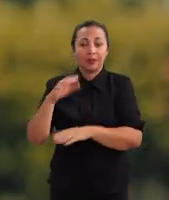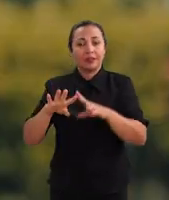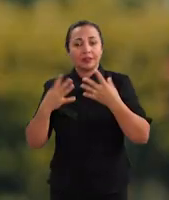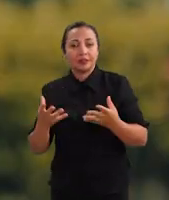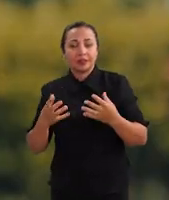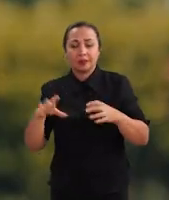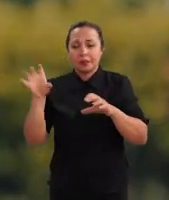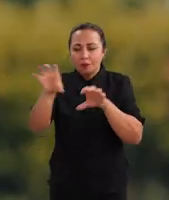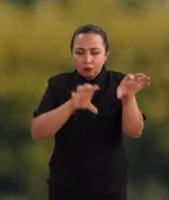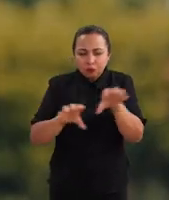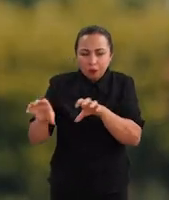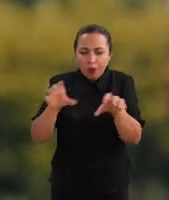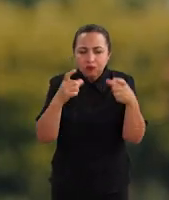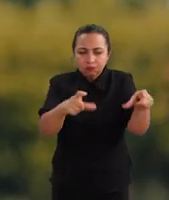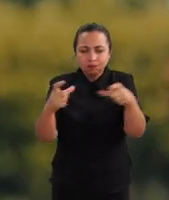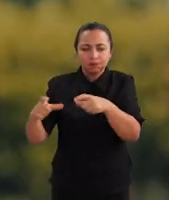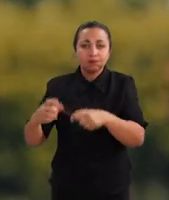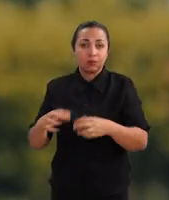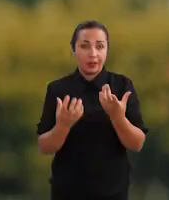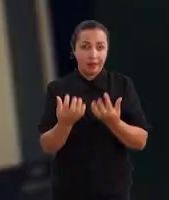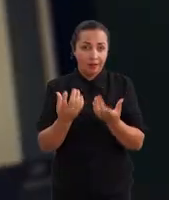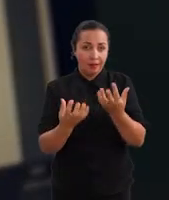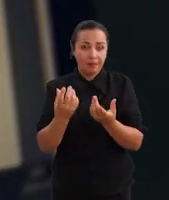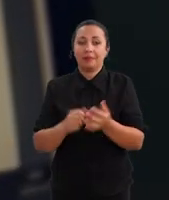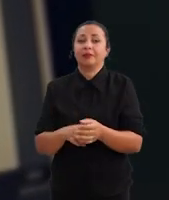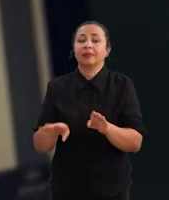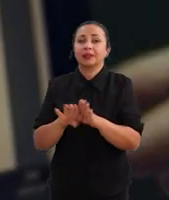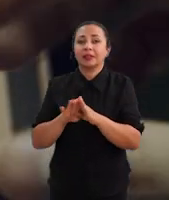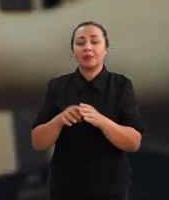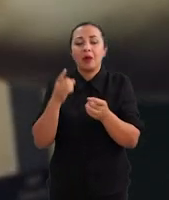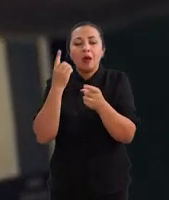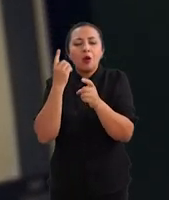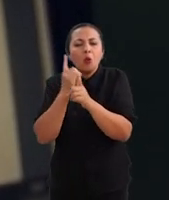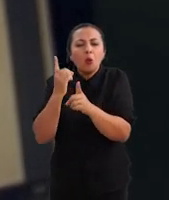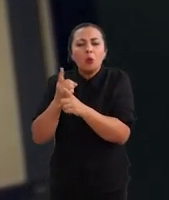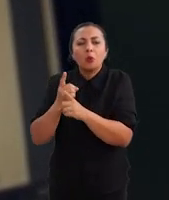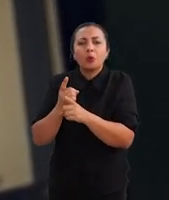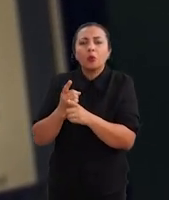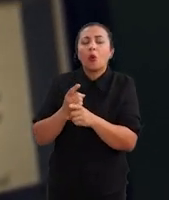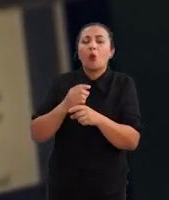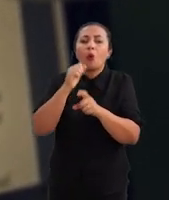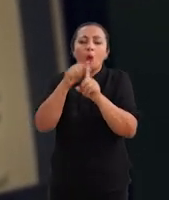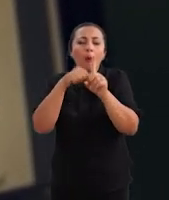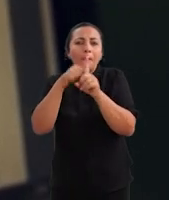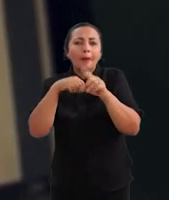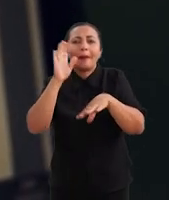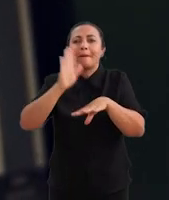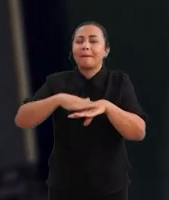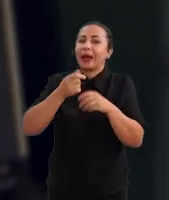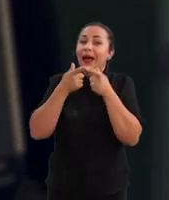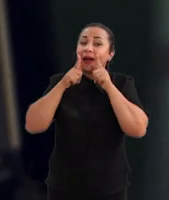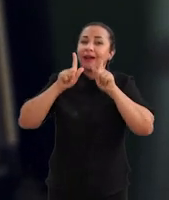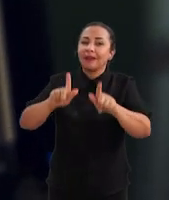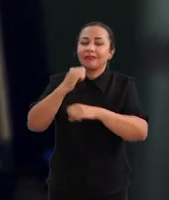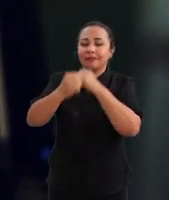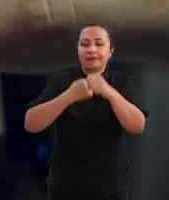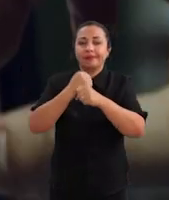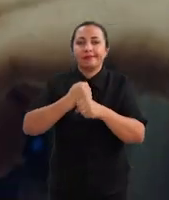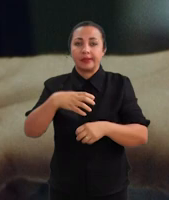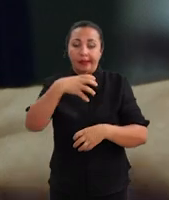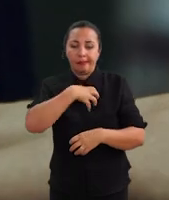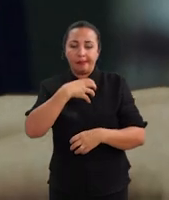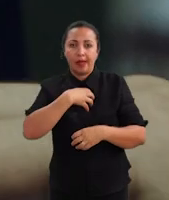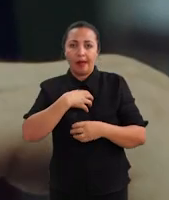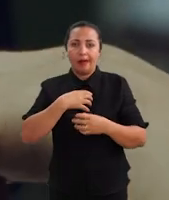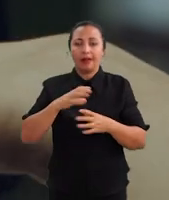ou seja, de focos de queima, e a gente conseguiu determinar também quais são os períodos mais críticos do ano. Na maior parte da Bahia,